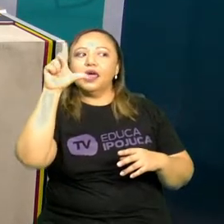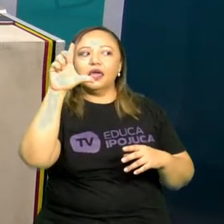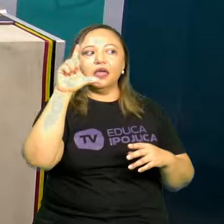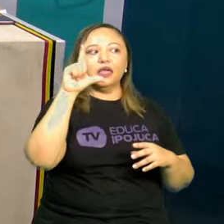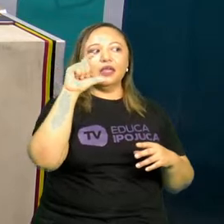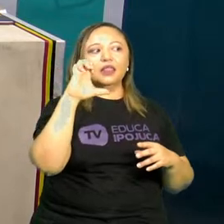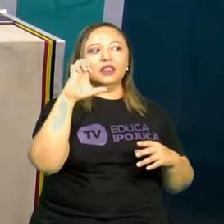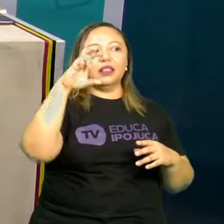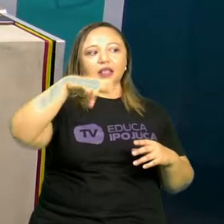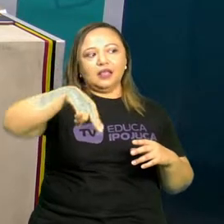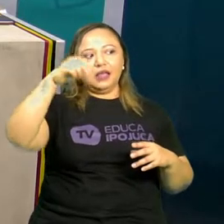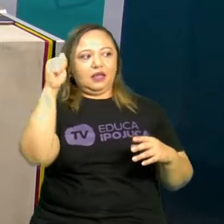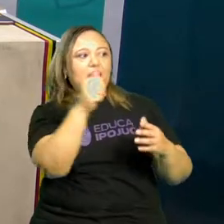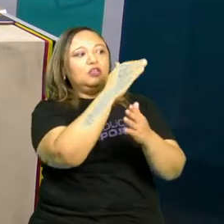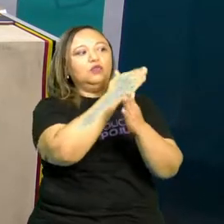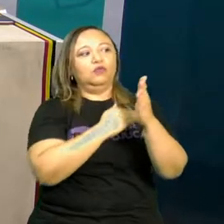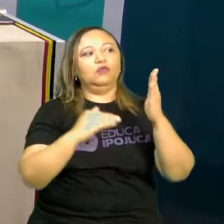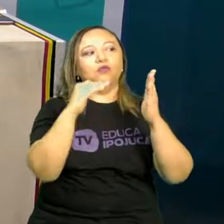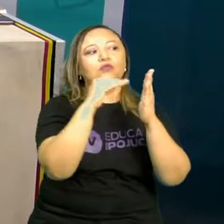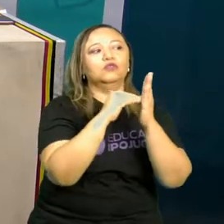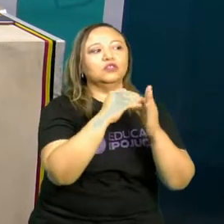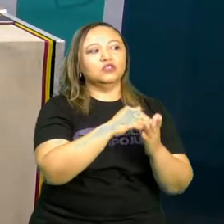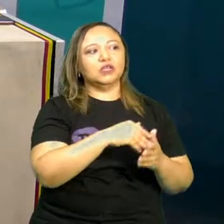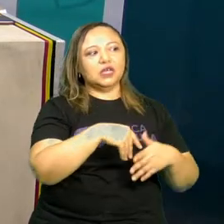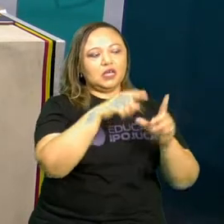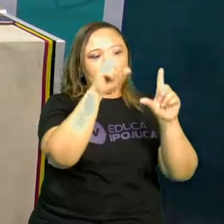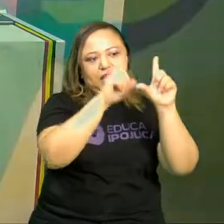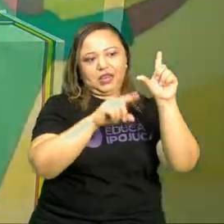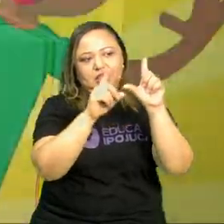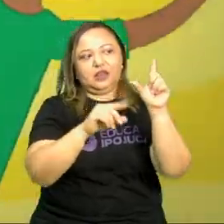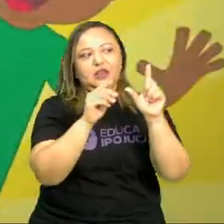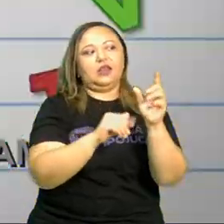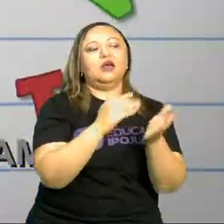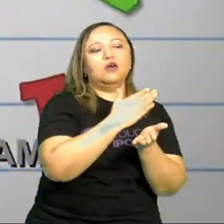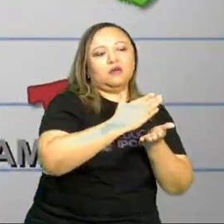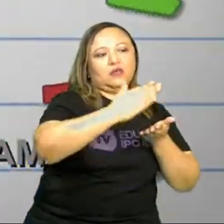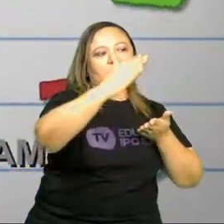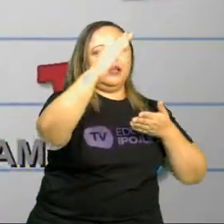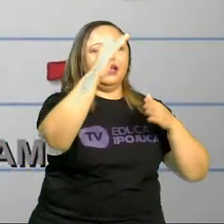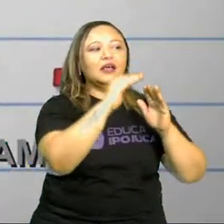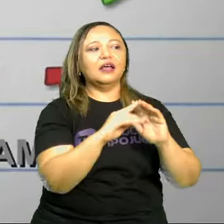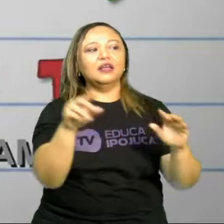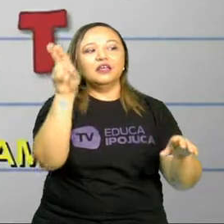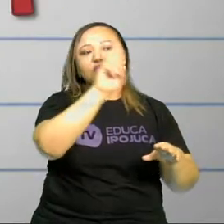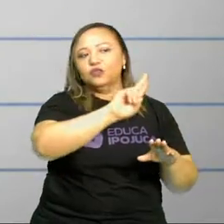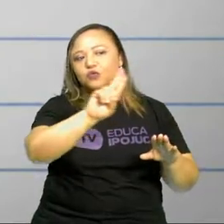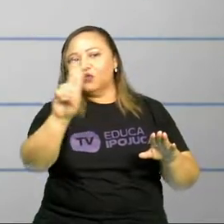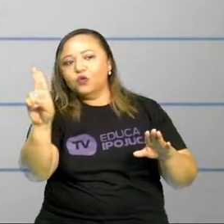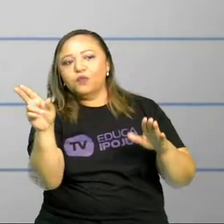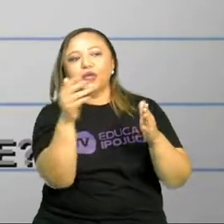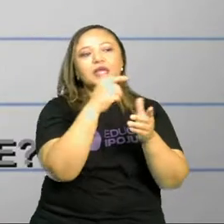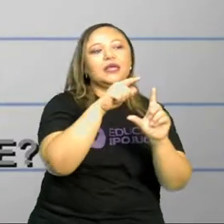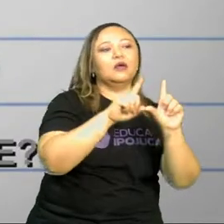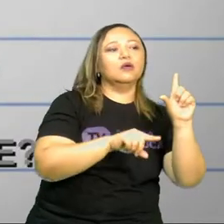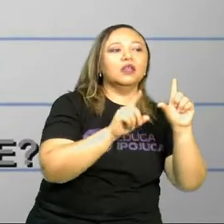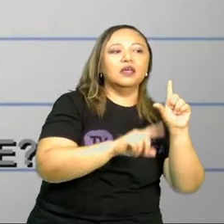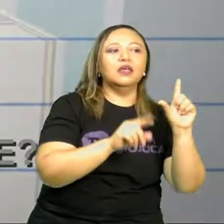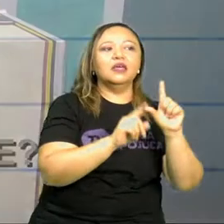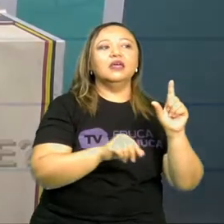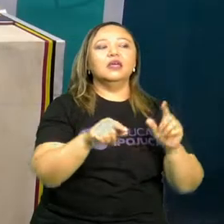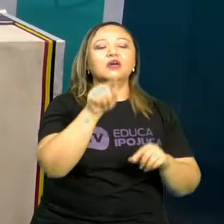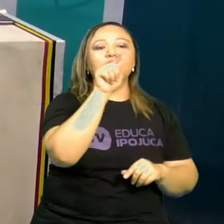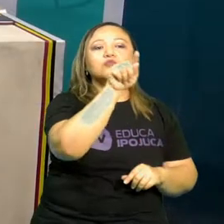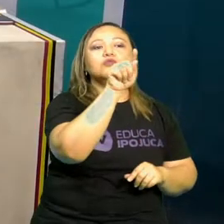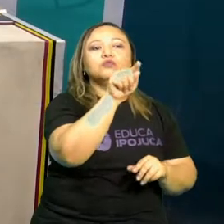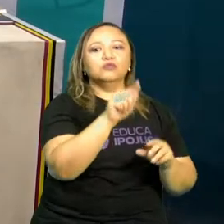Os nomes começam com a letra. Qual é a letra do seu nome? Os nomes começam com a letra. Qual é